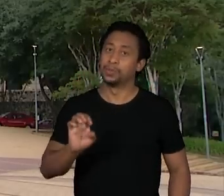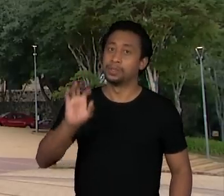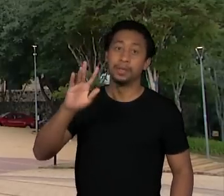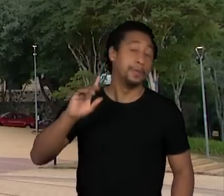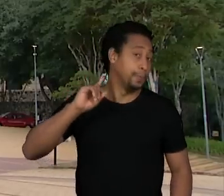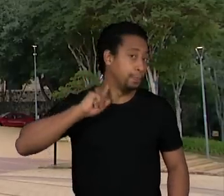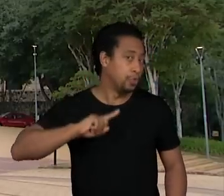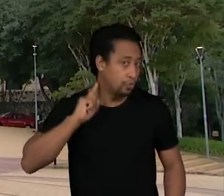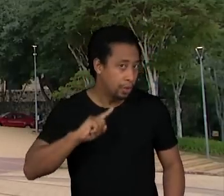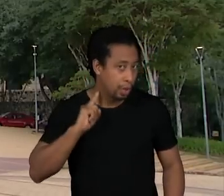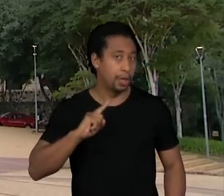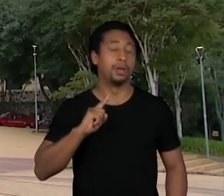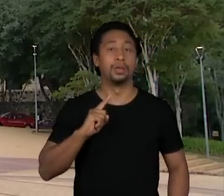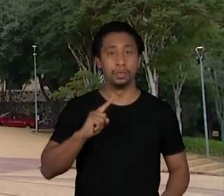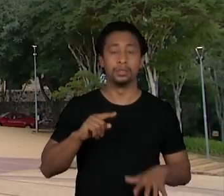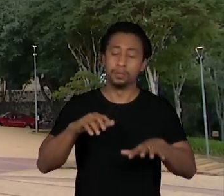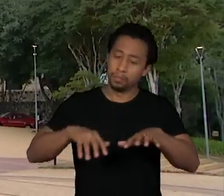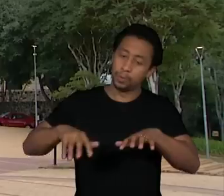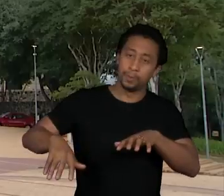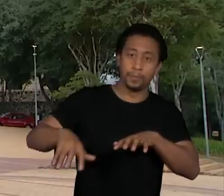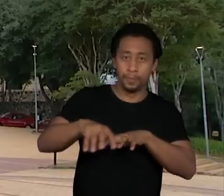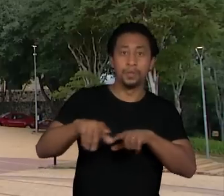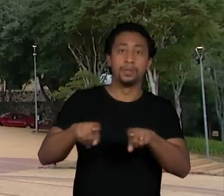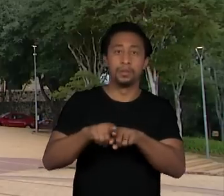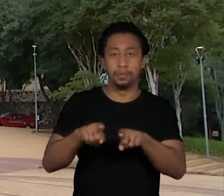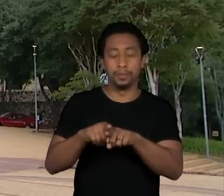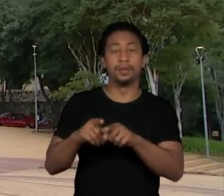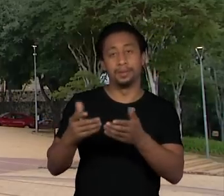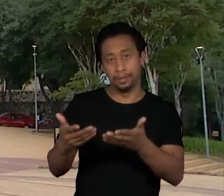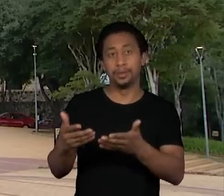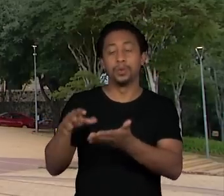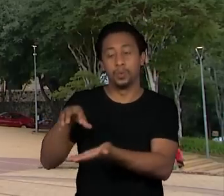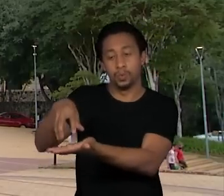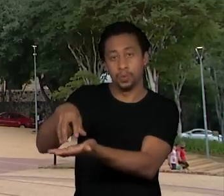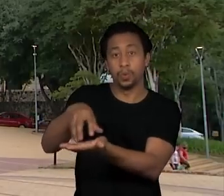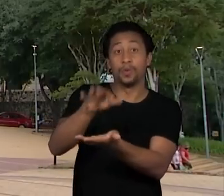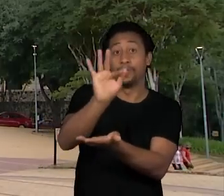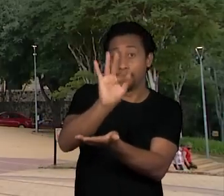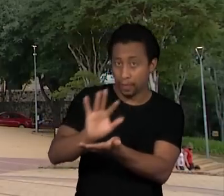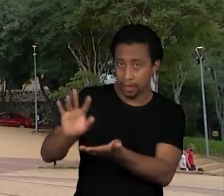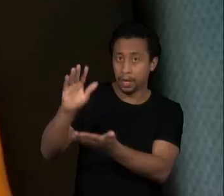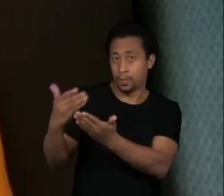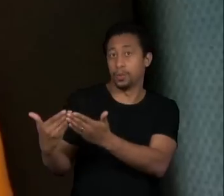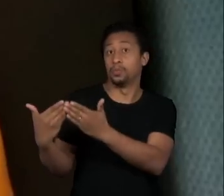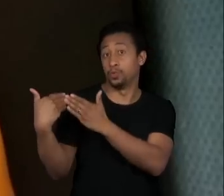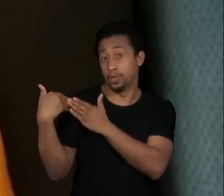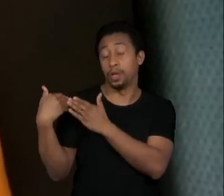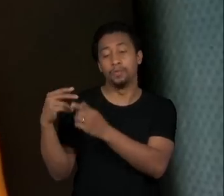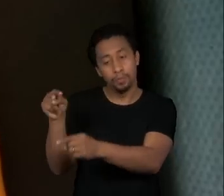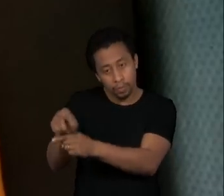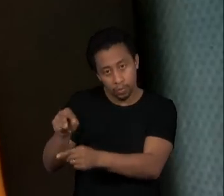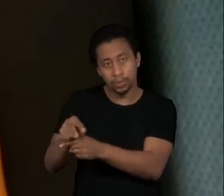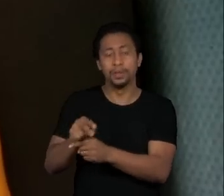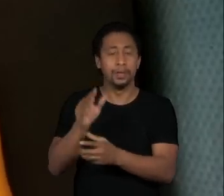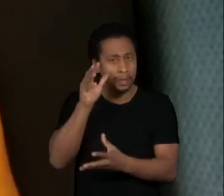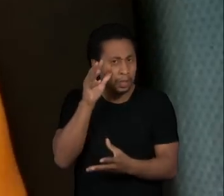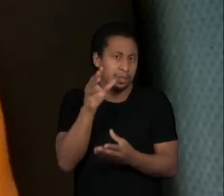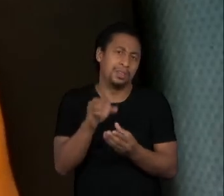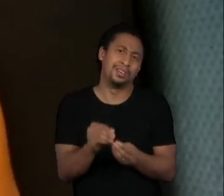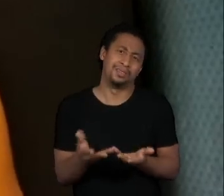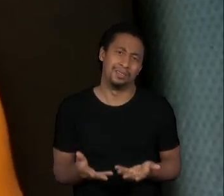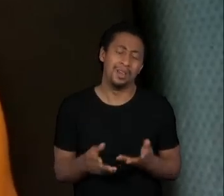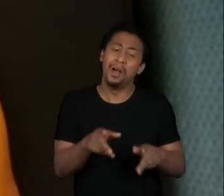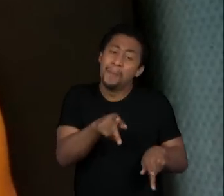os outros entes federativos do Estado que competem nesse tema entendam que a população não